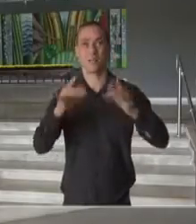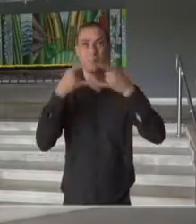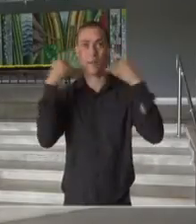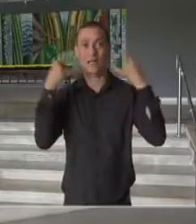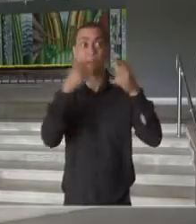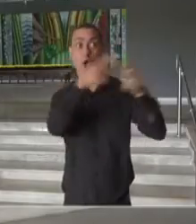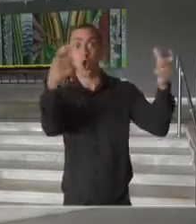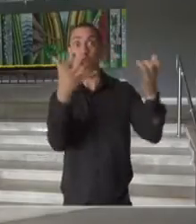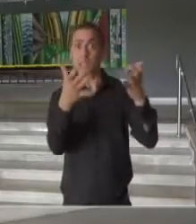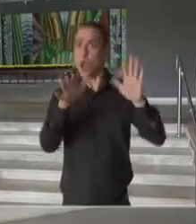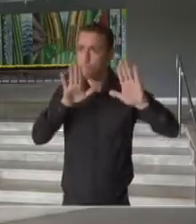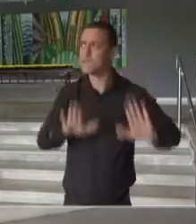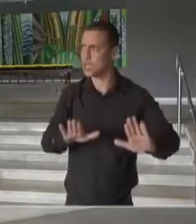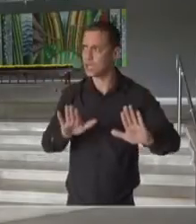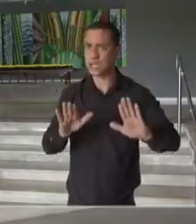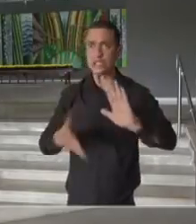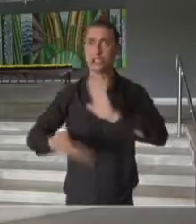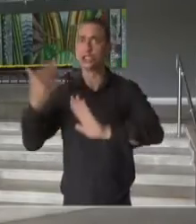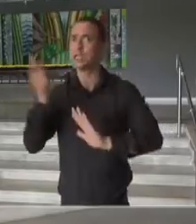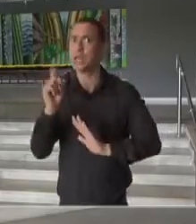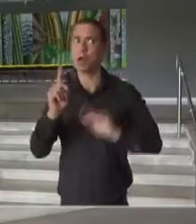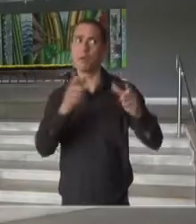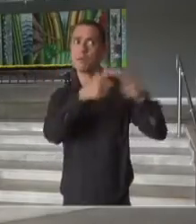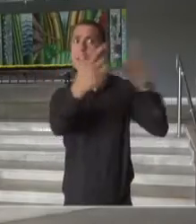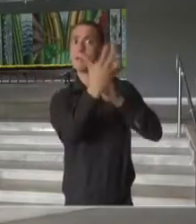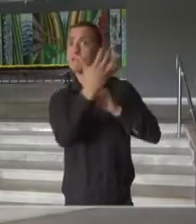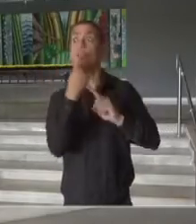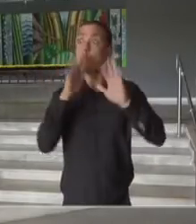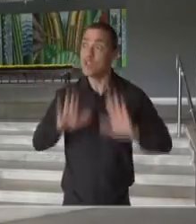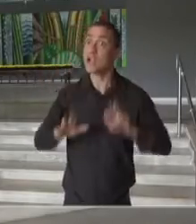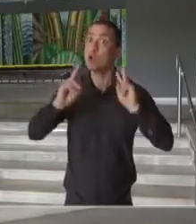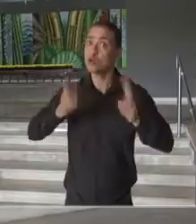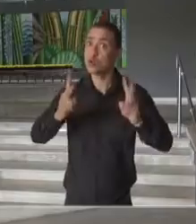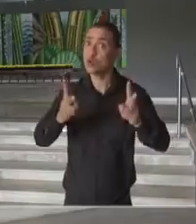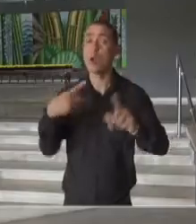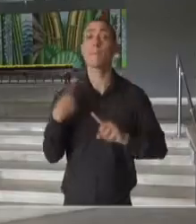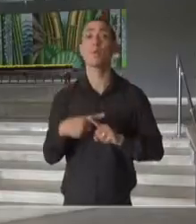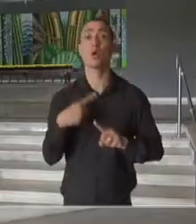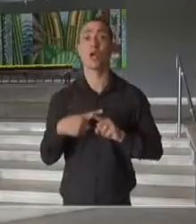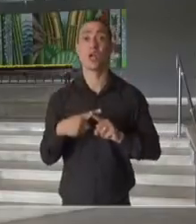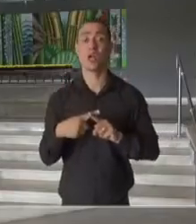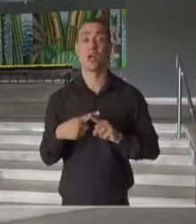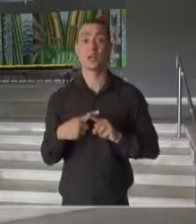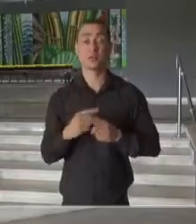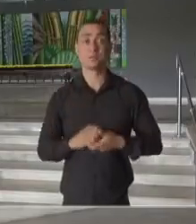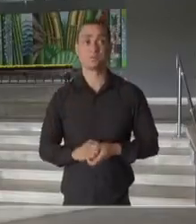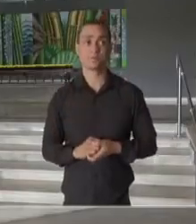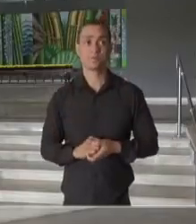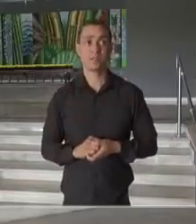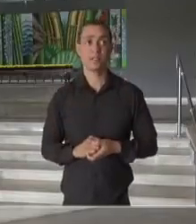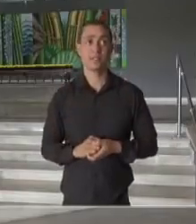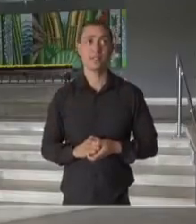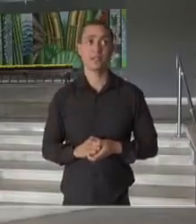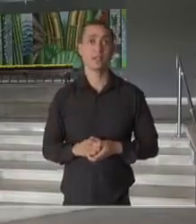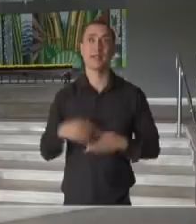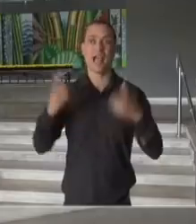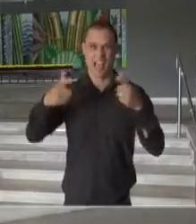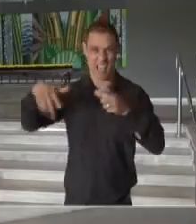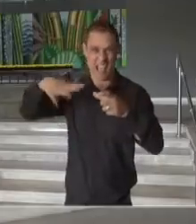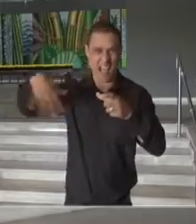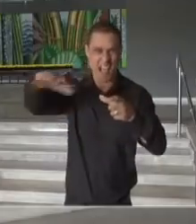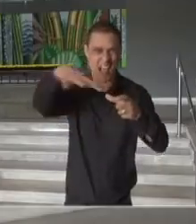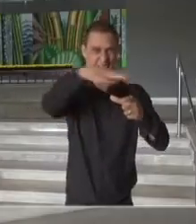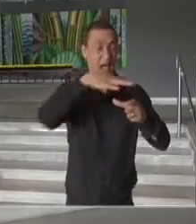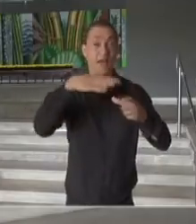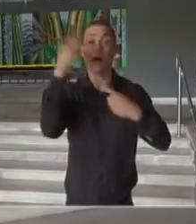do que pela flexibilização da máscara. O que todos os setores se